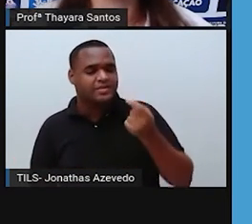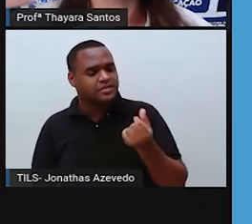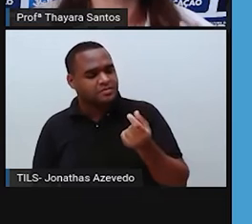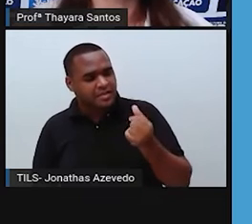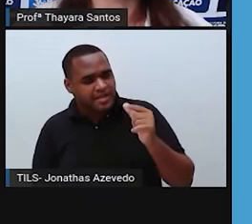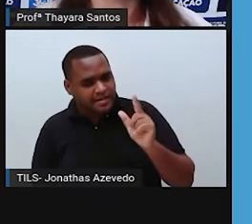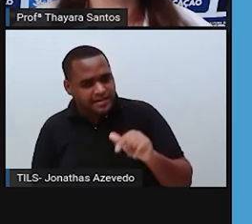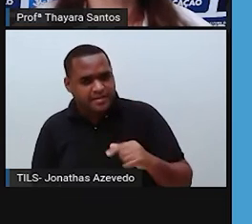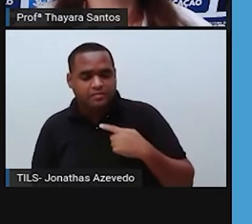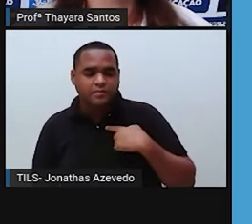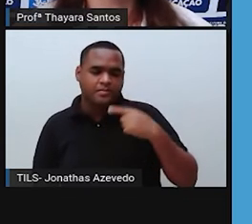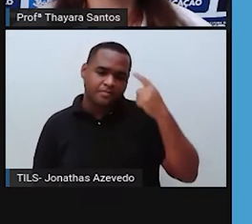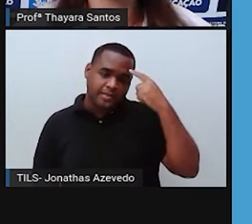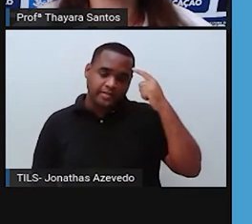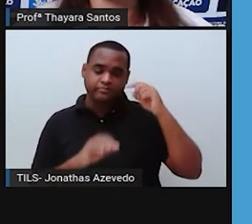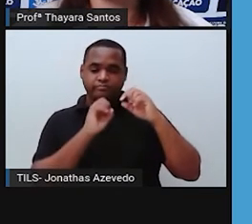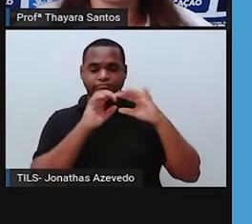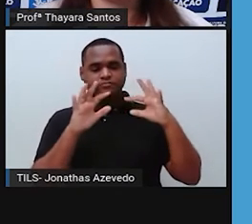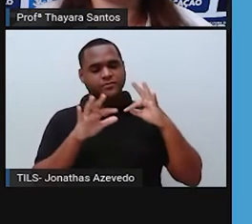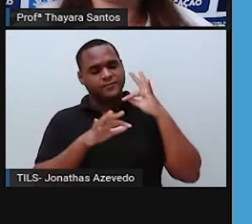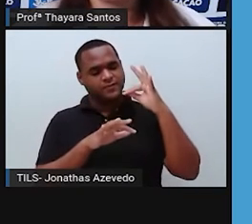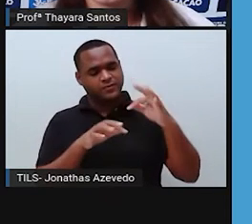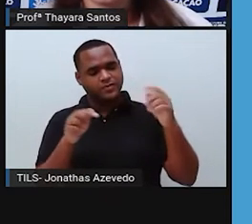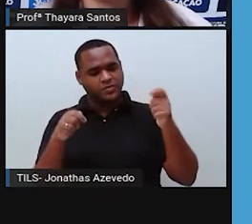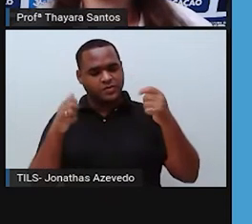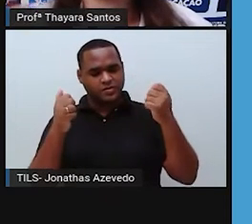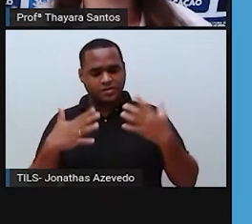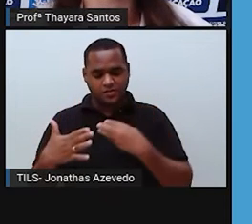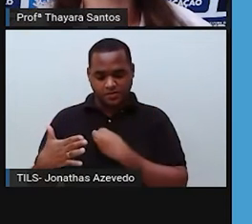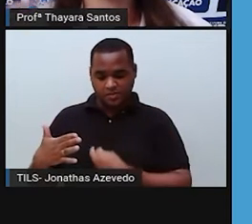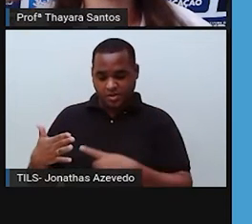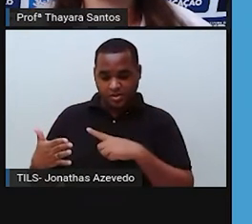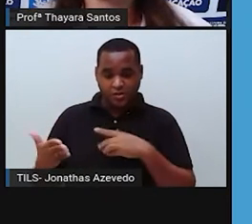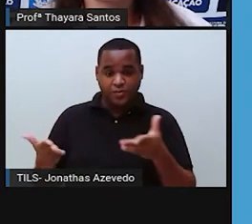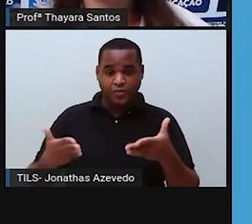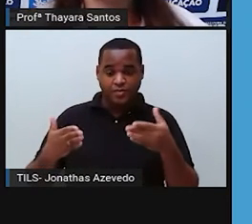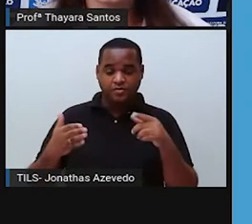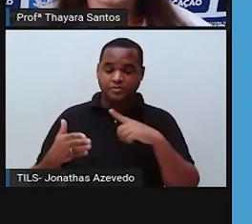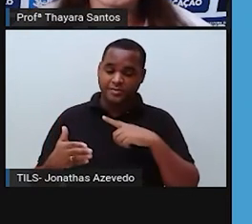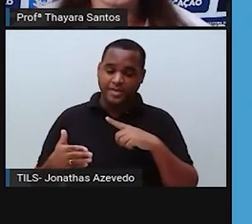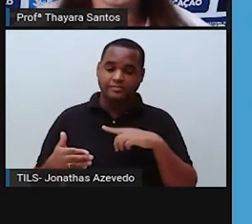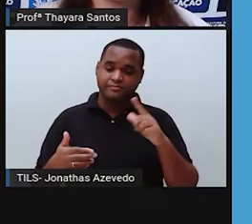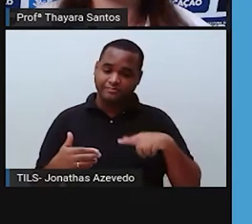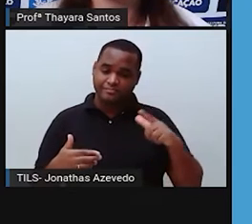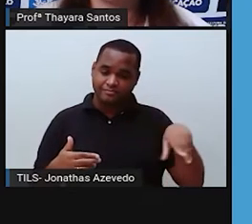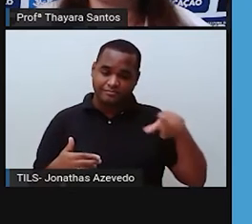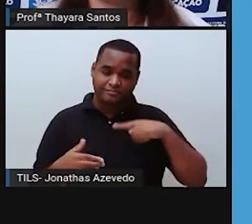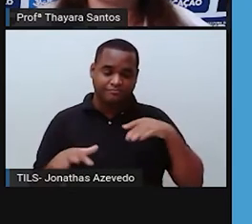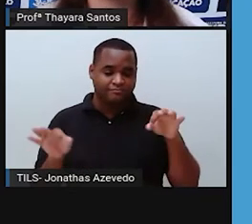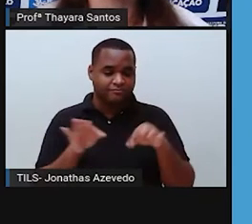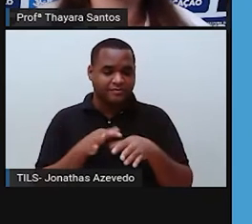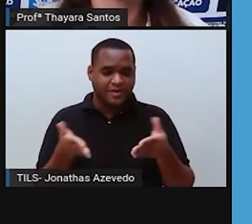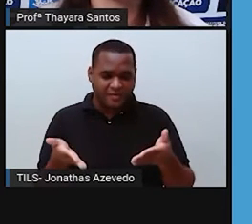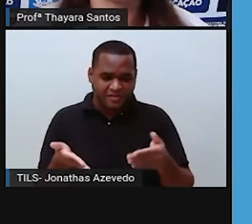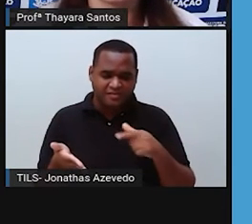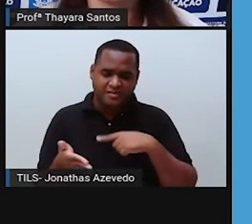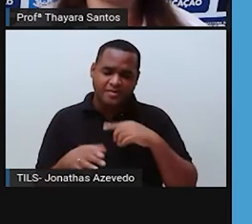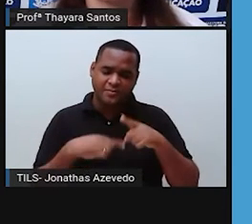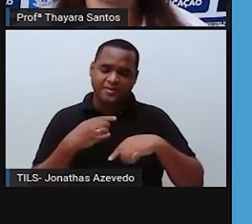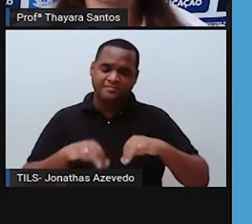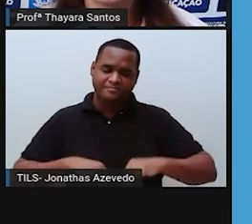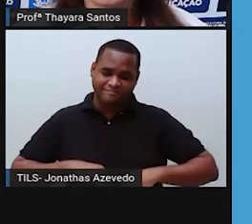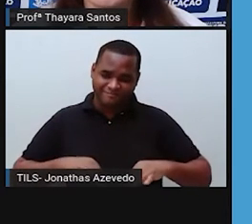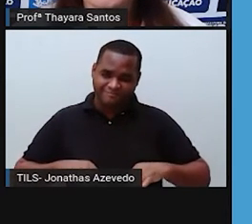pensando no futuro, a gente conservar o que a gente tem hoje para continuar tendo, do que acabar com tudo agora e depois sofrer com as